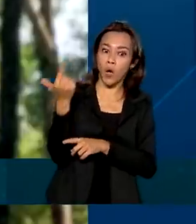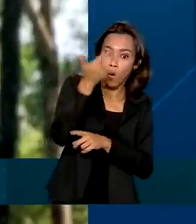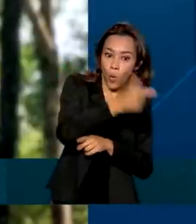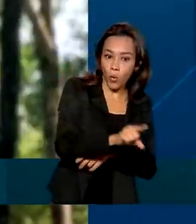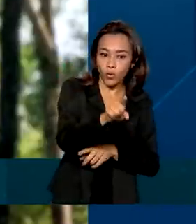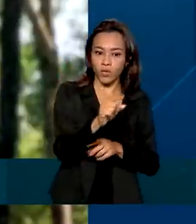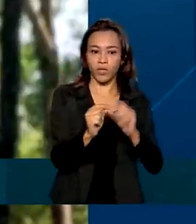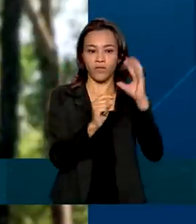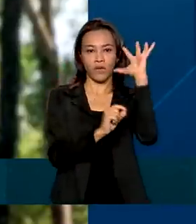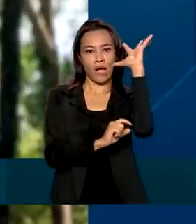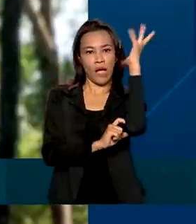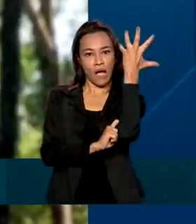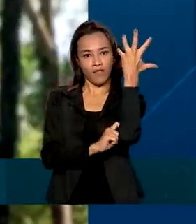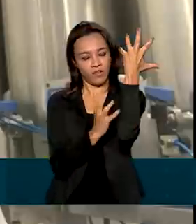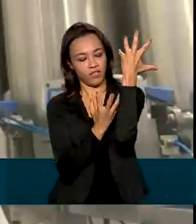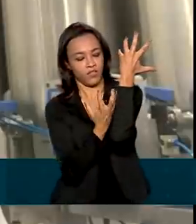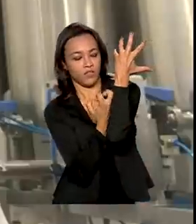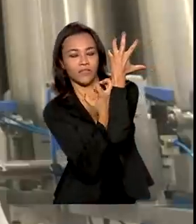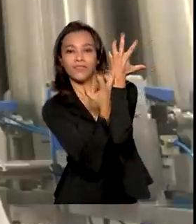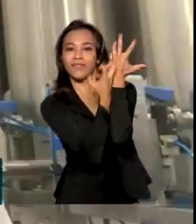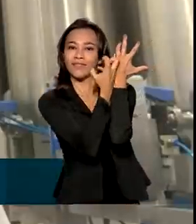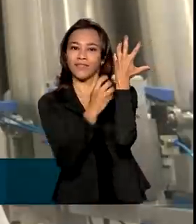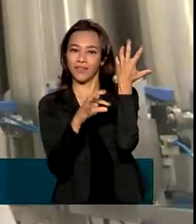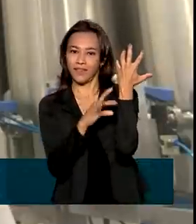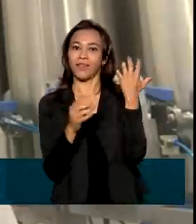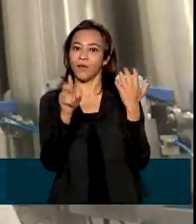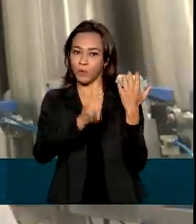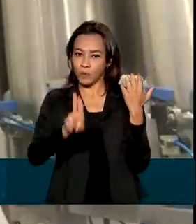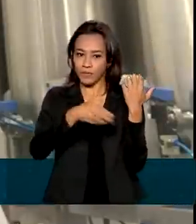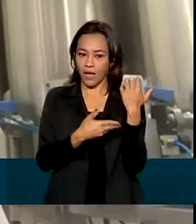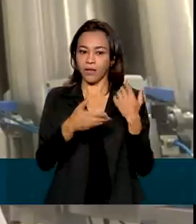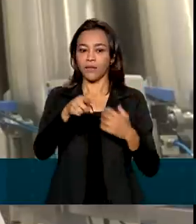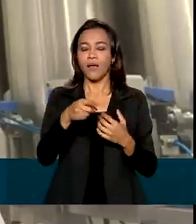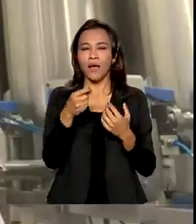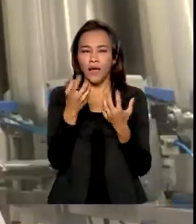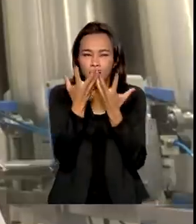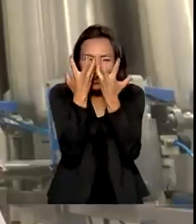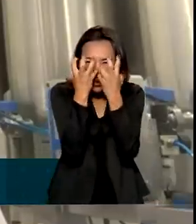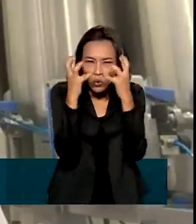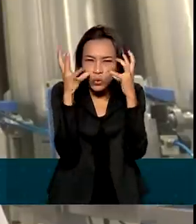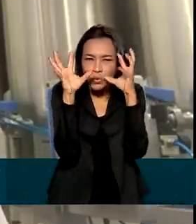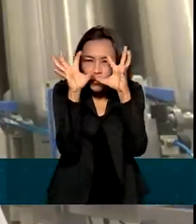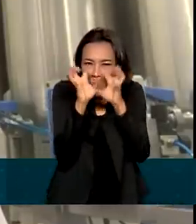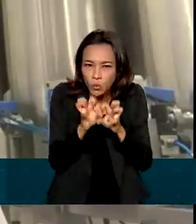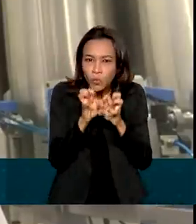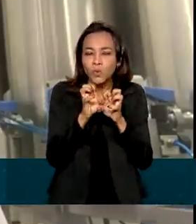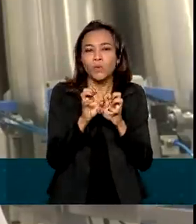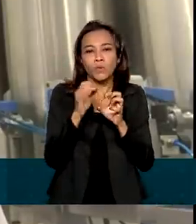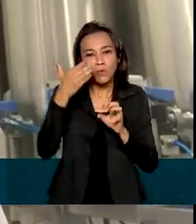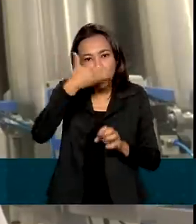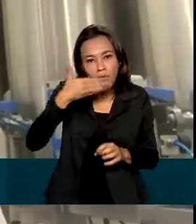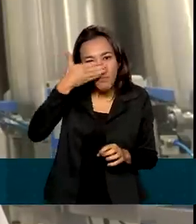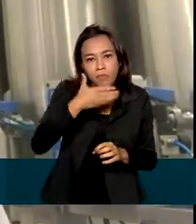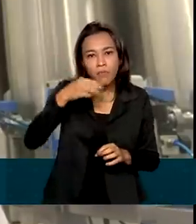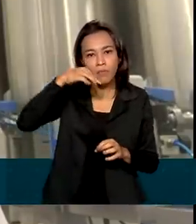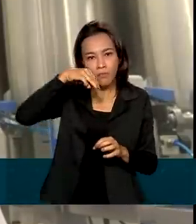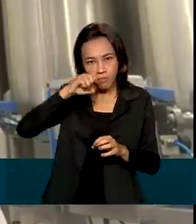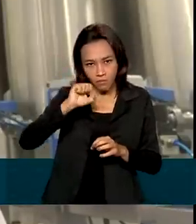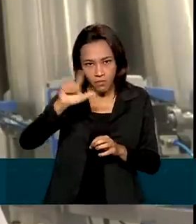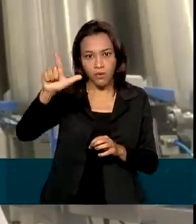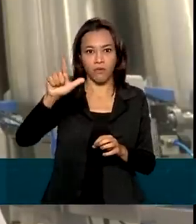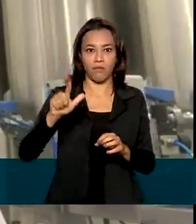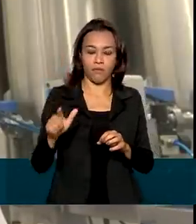se concentra nas árvores da Bracatinga. É um mel com cloração bem mais escura, possui